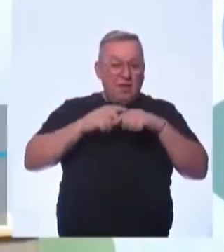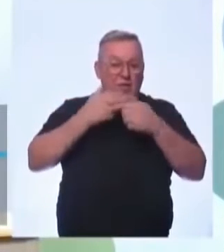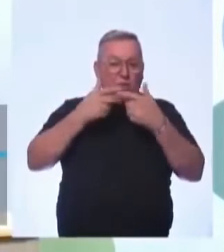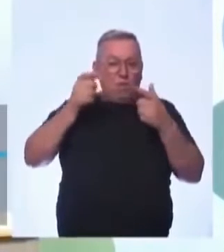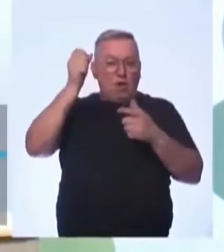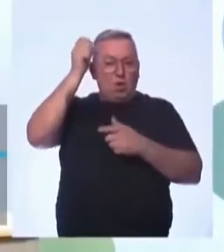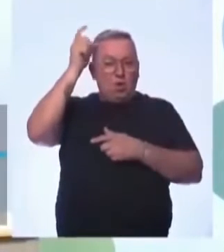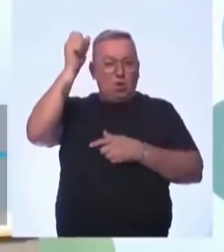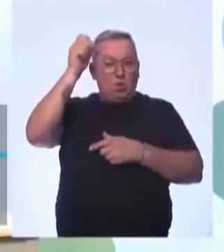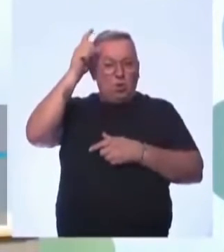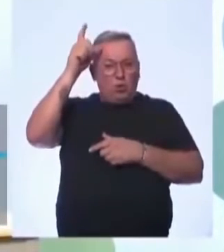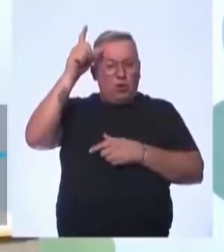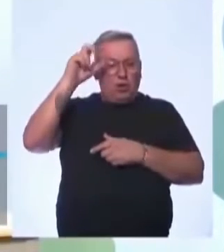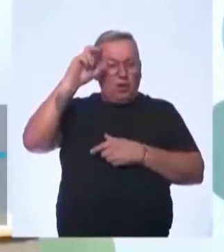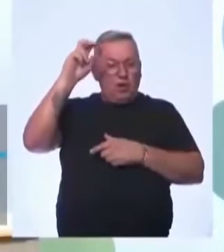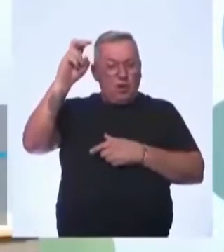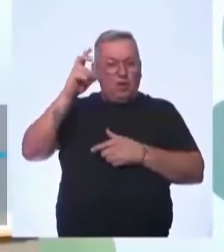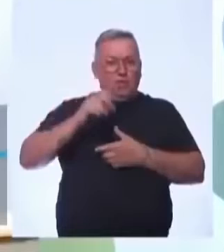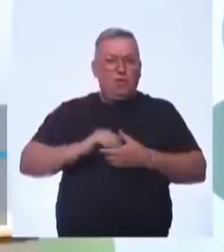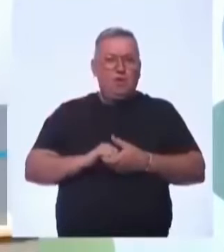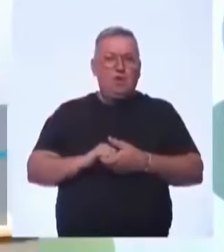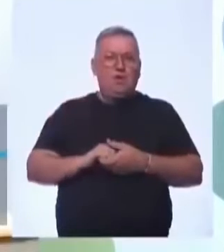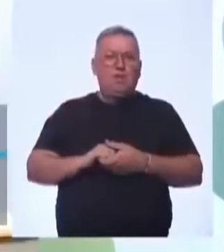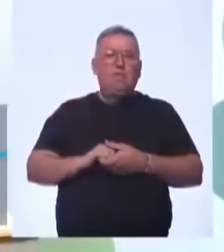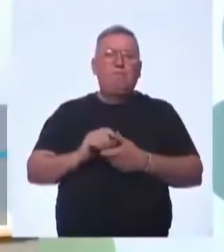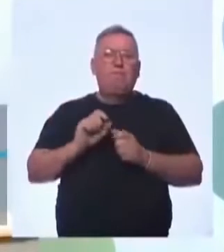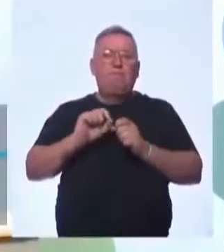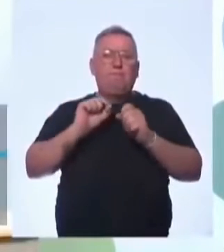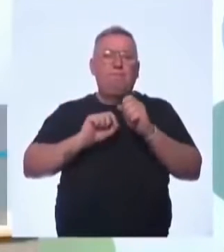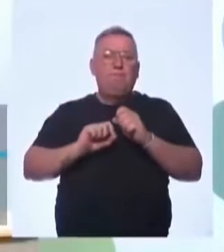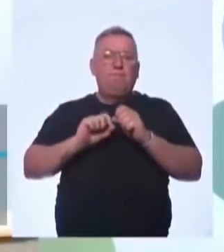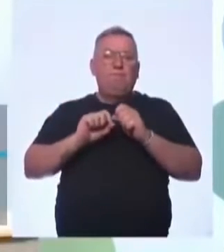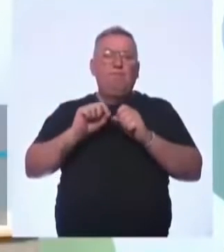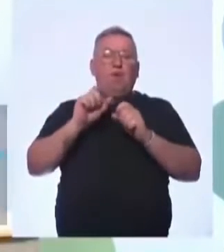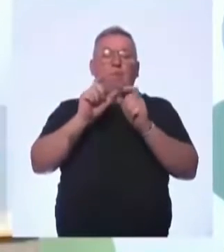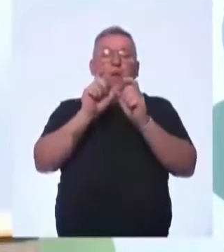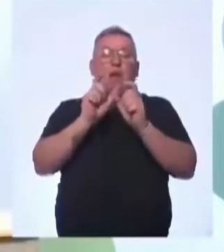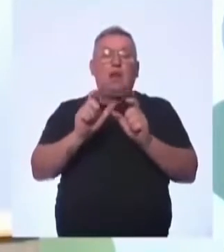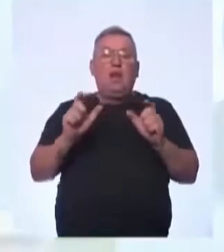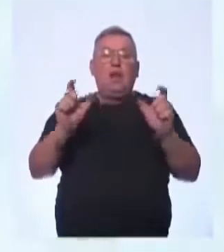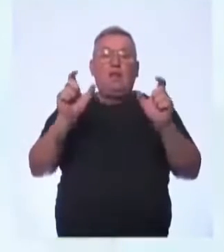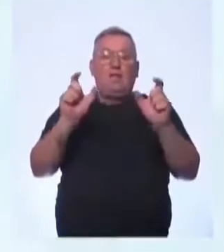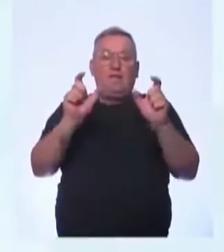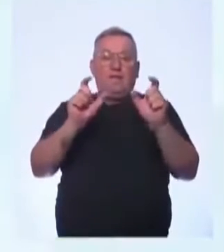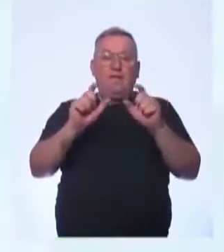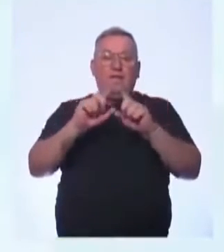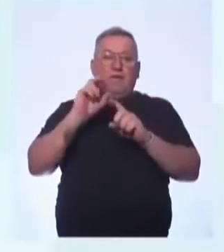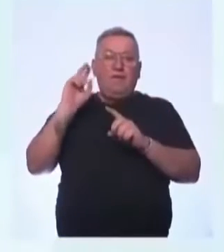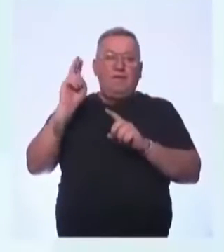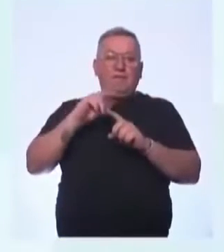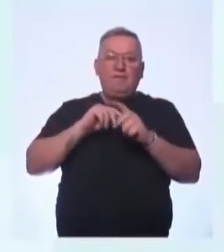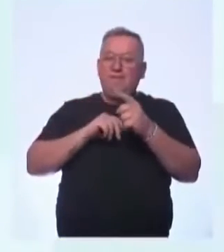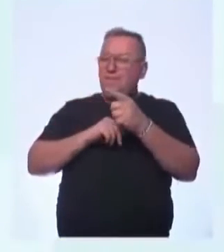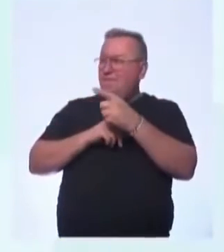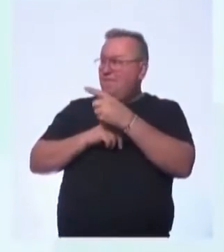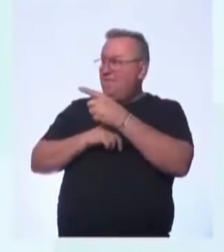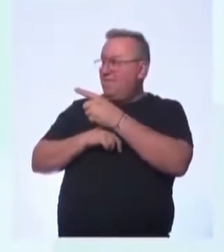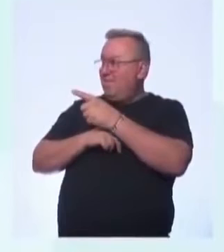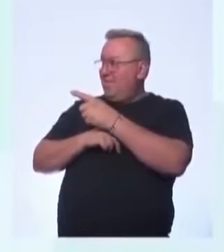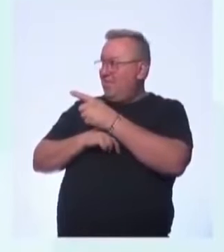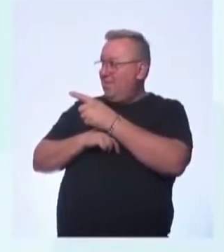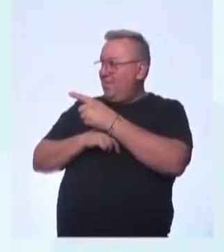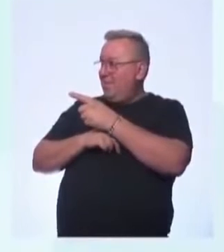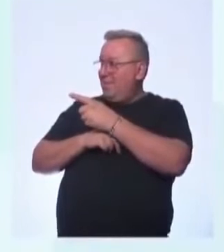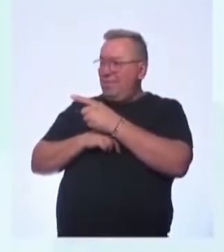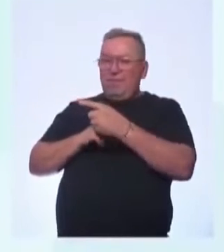cultura imaterial. Está certo? Eu fiz aí uma nuvem de palavras sobre povos e comunidades tradicionais, porque são